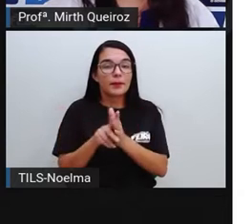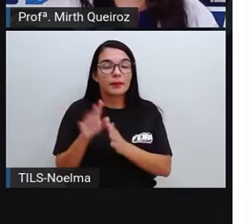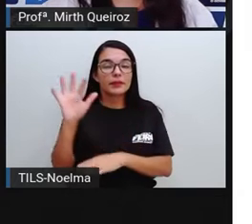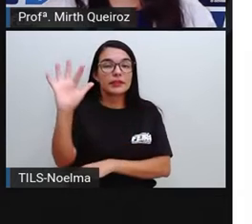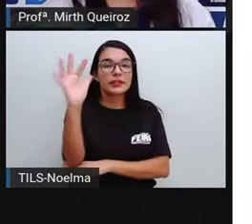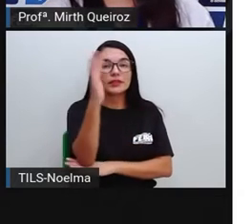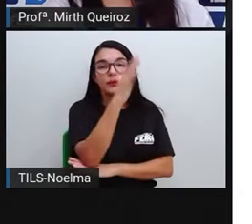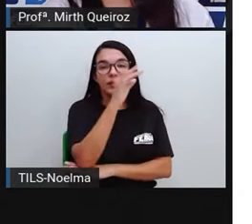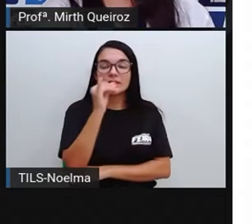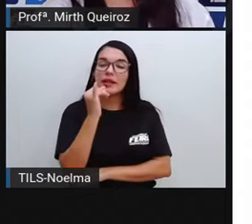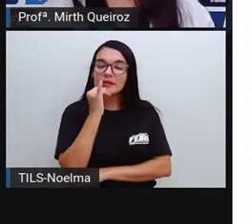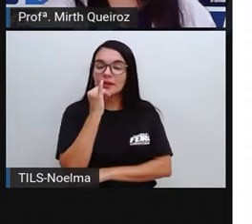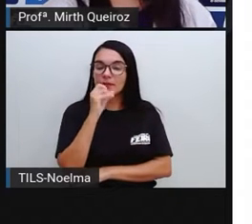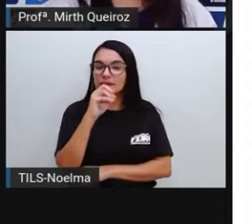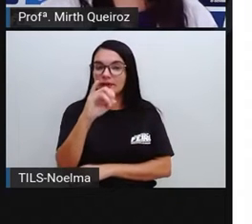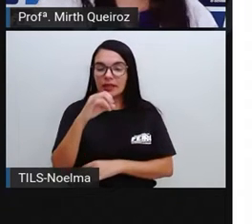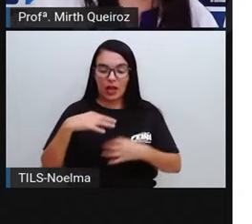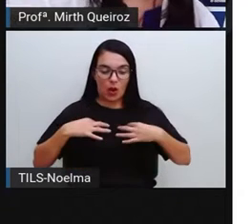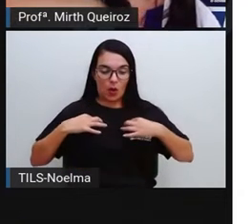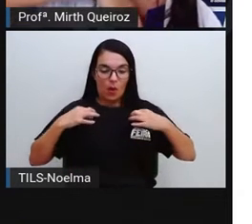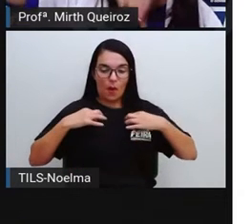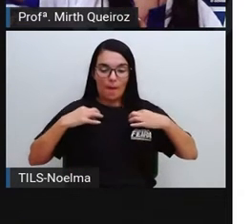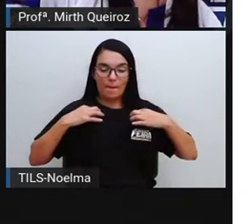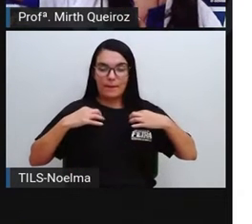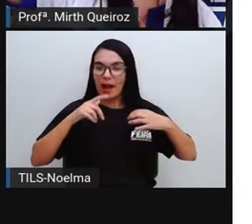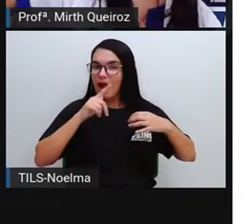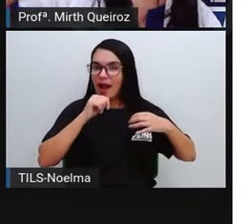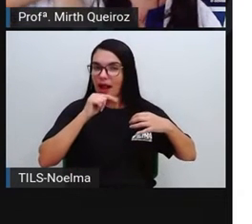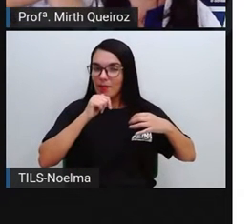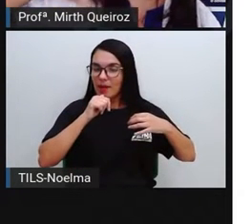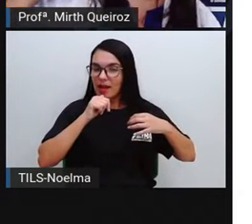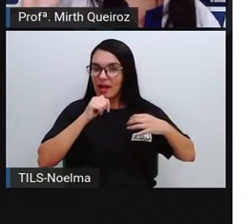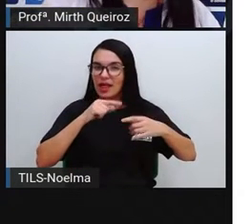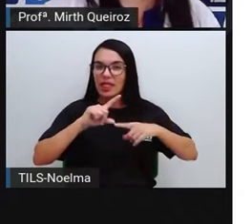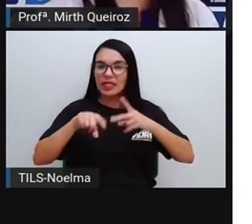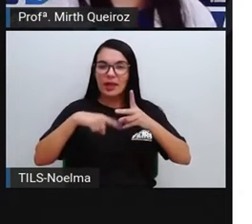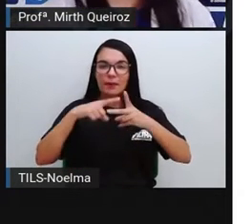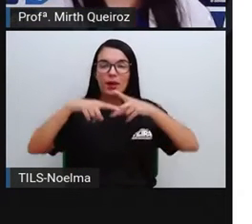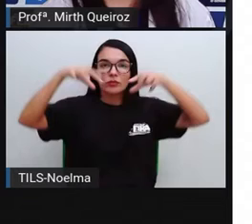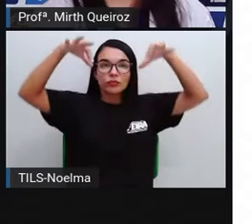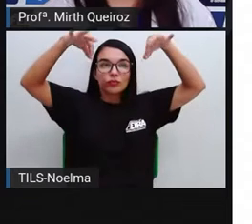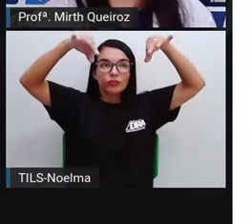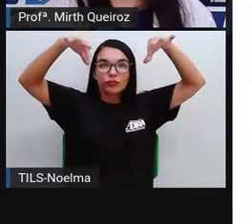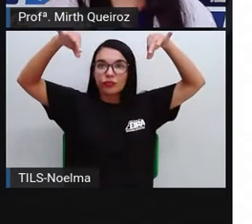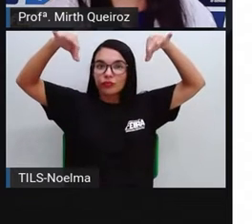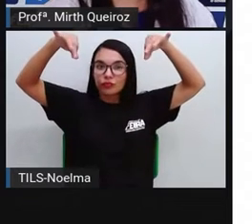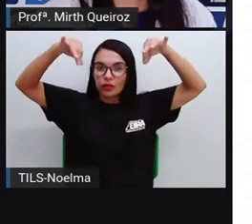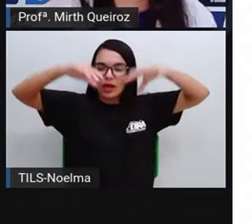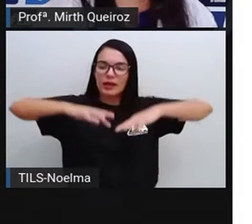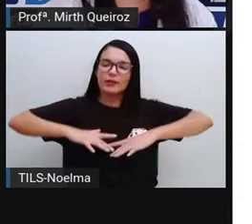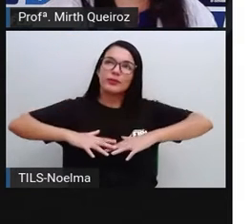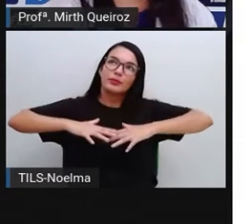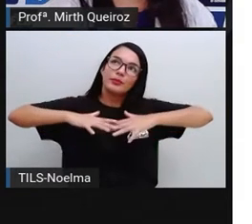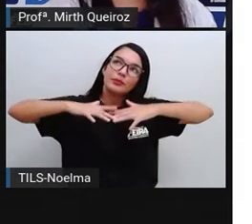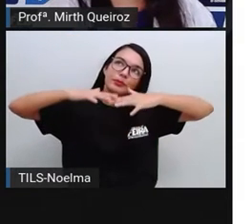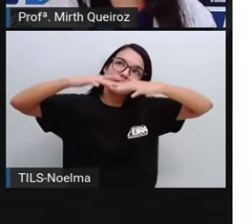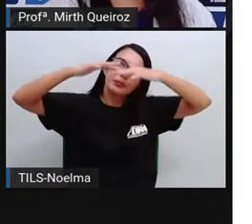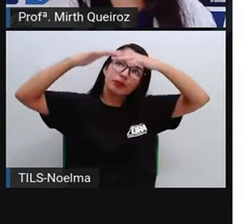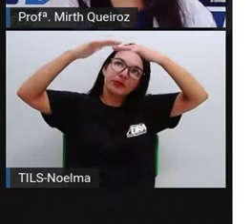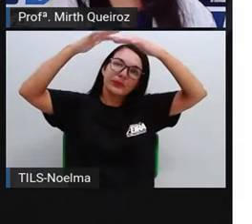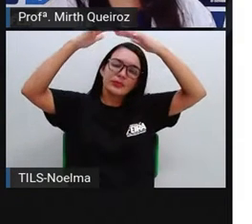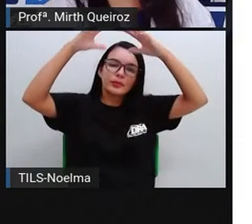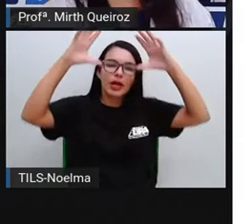Quando a gente coloca uma roupa pra secar, por exemplo, vai subir, né? Até as nuvens, e quando essas nuvens estão muito